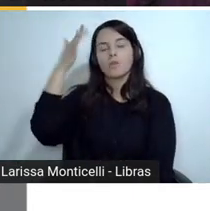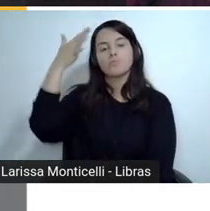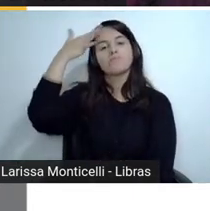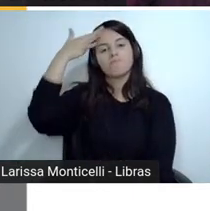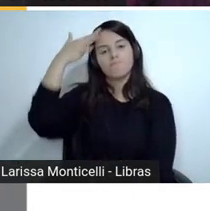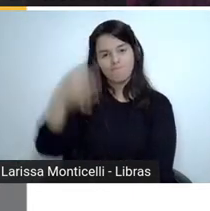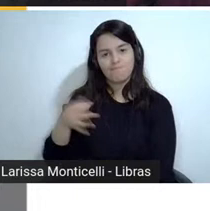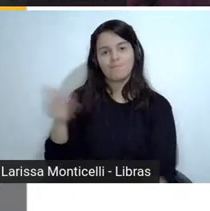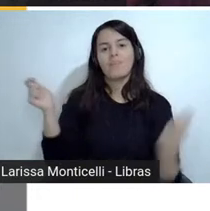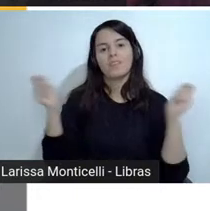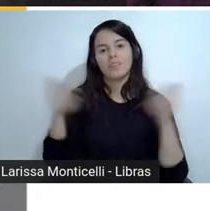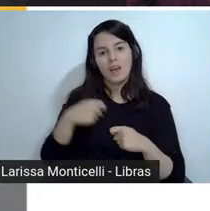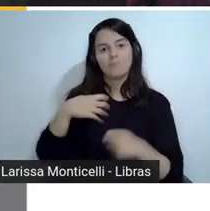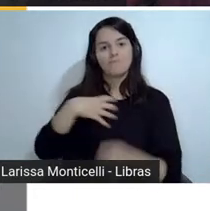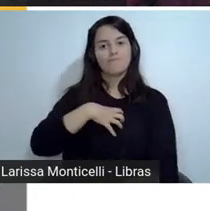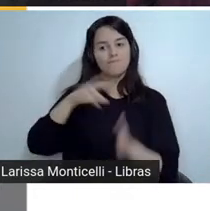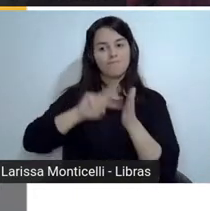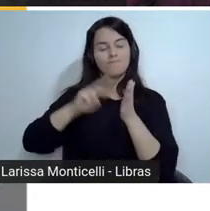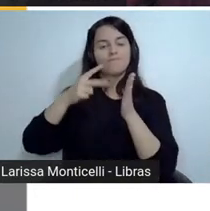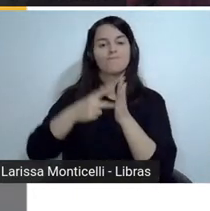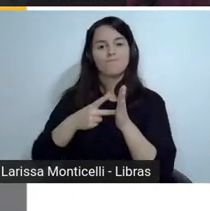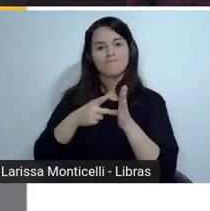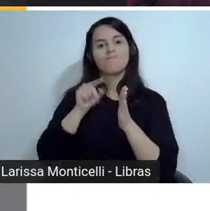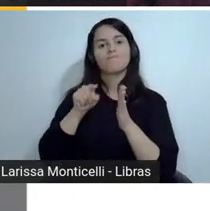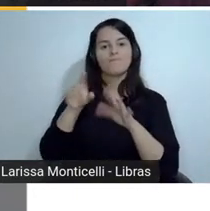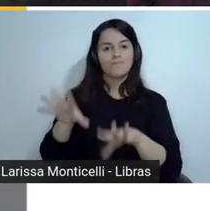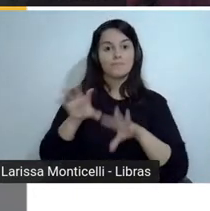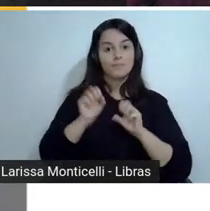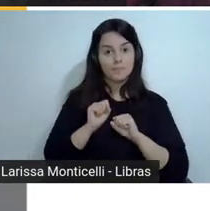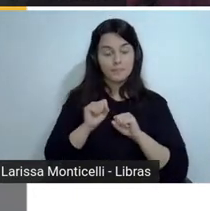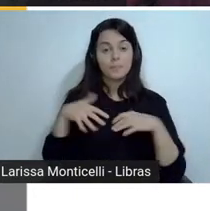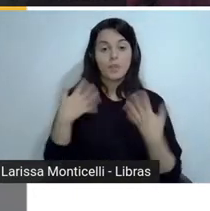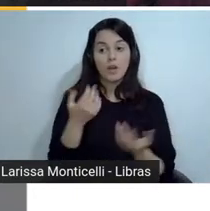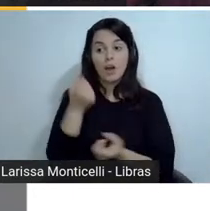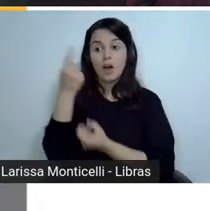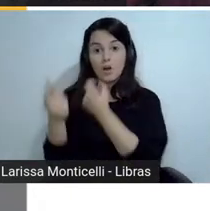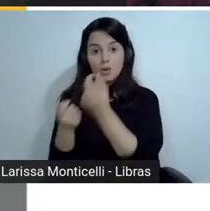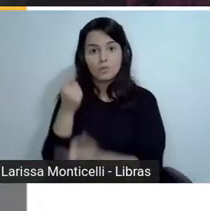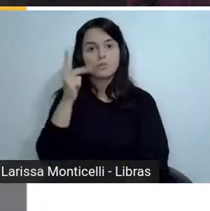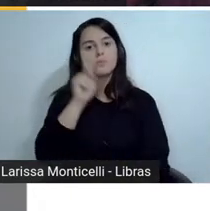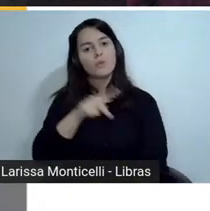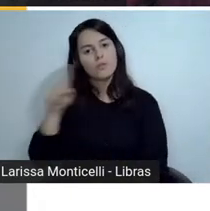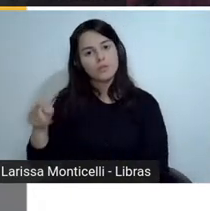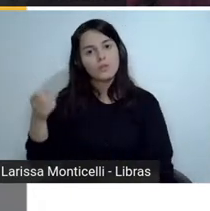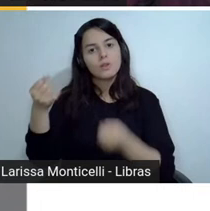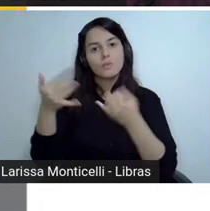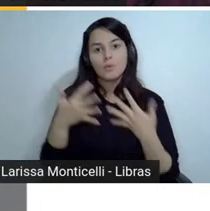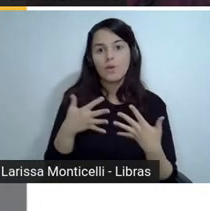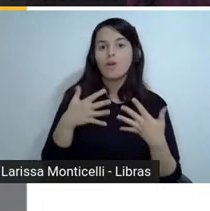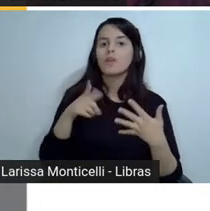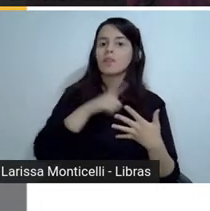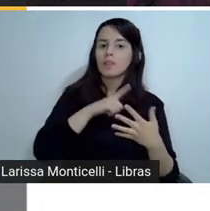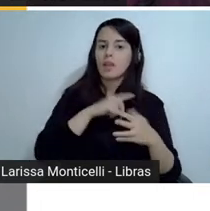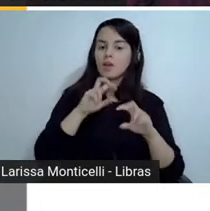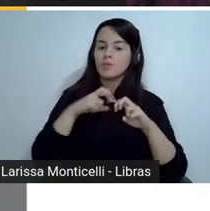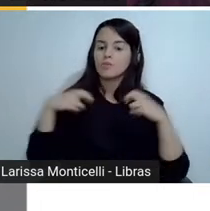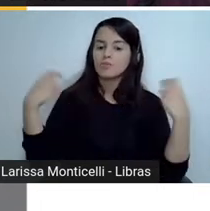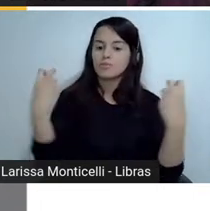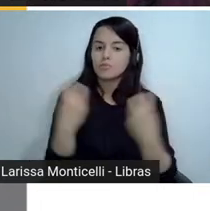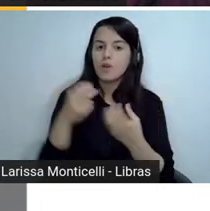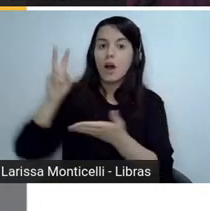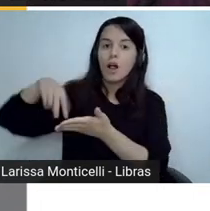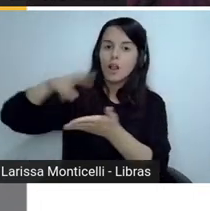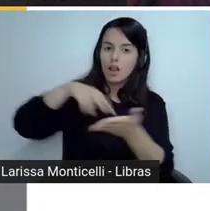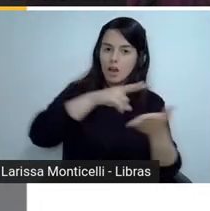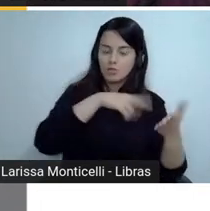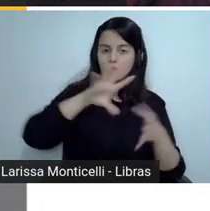alguns professores comentando que fazem roda de leitura em sala de aula que é uma estratégia de mediação a